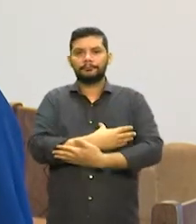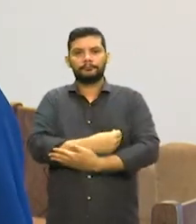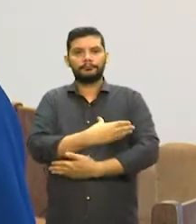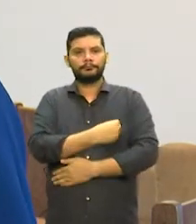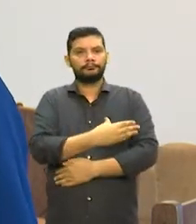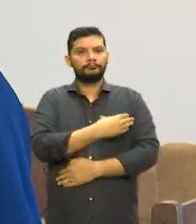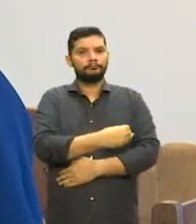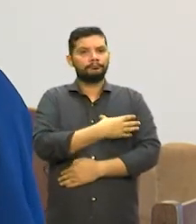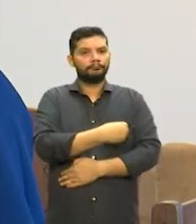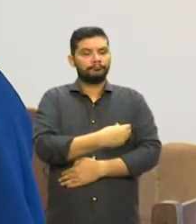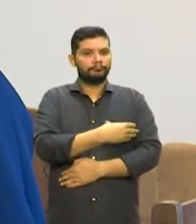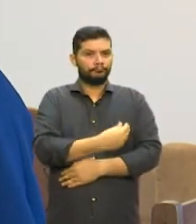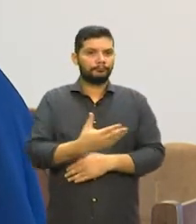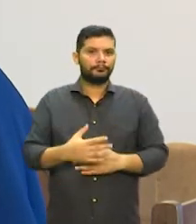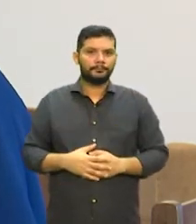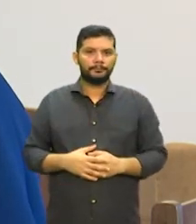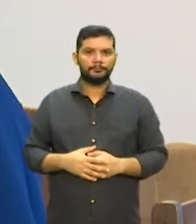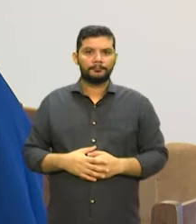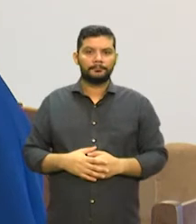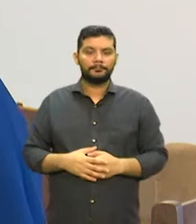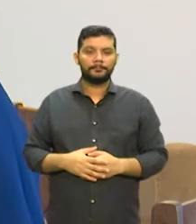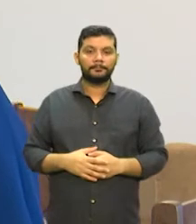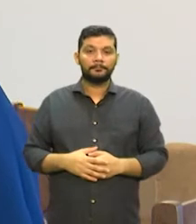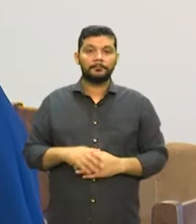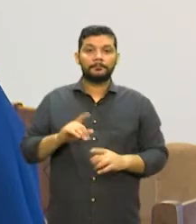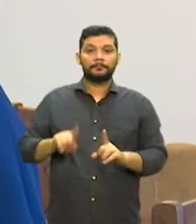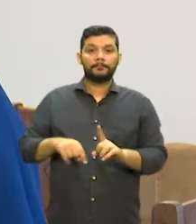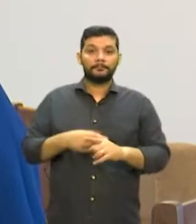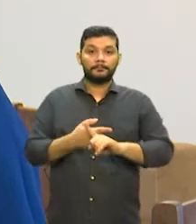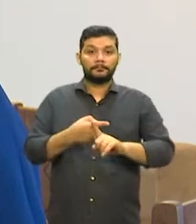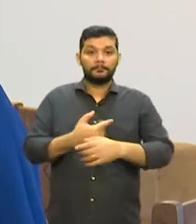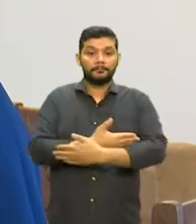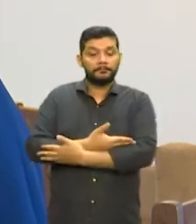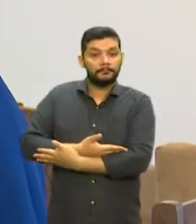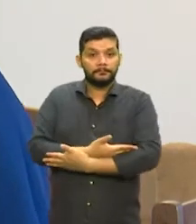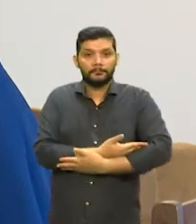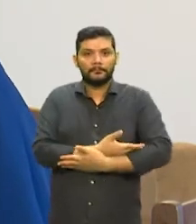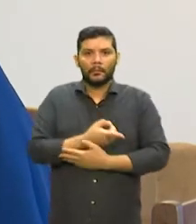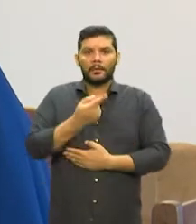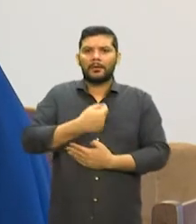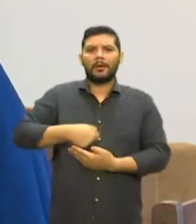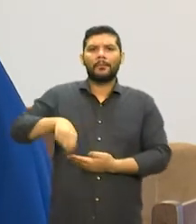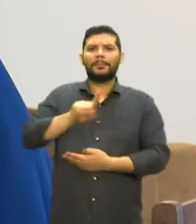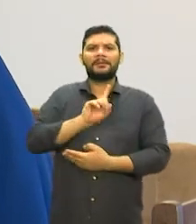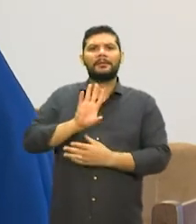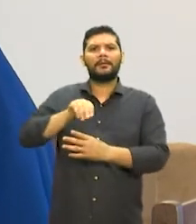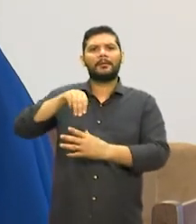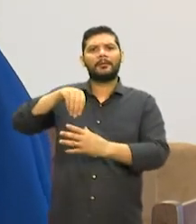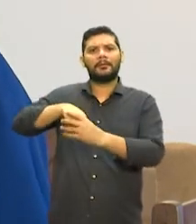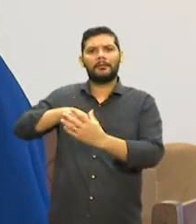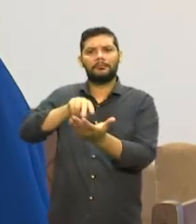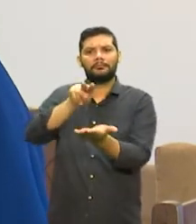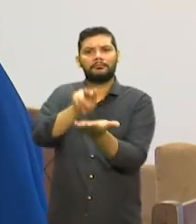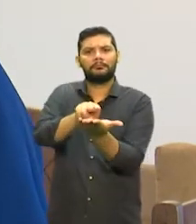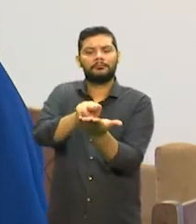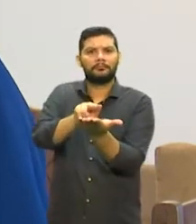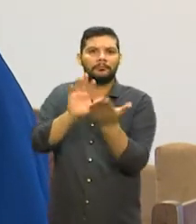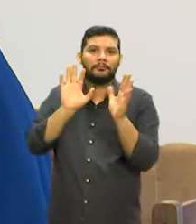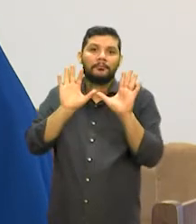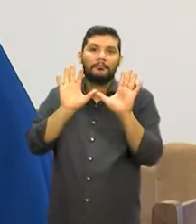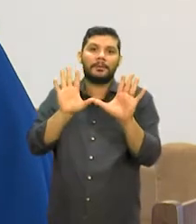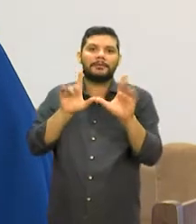tiveram bebê, quanto recém-nascidos, que não tem necessidade de estar internados, mas que tem alguma